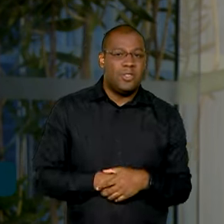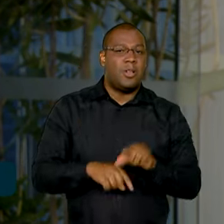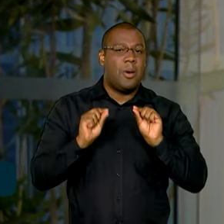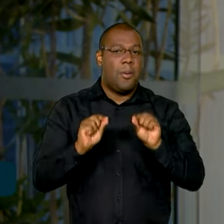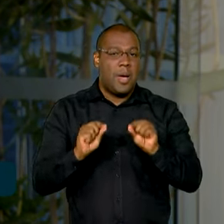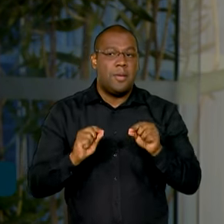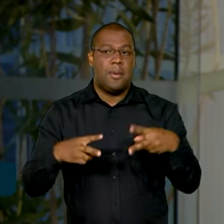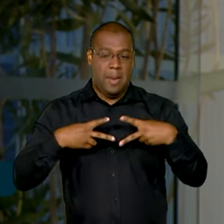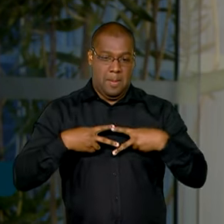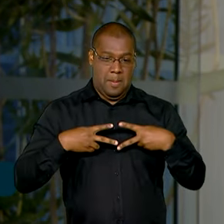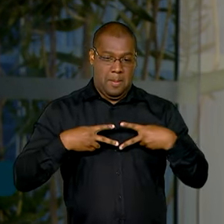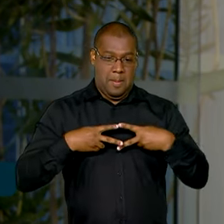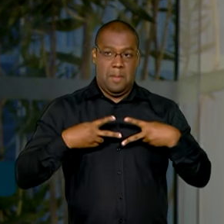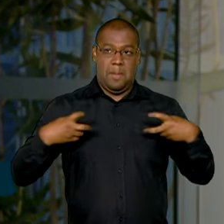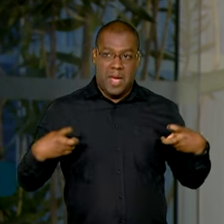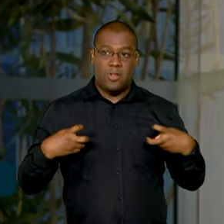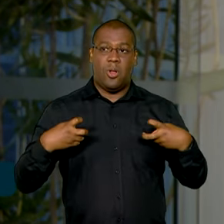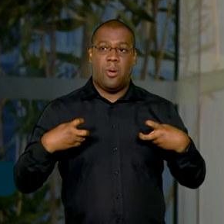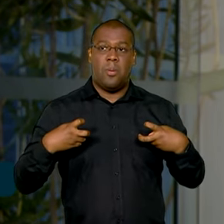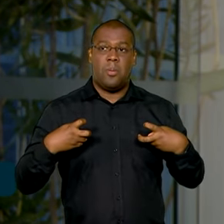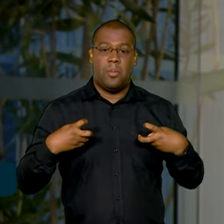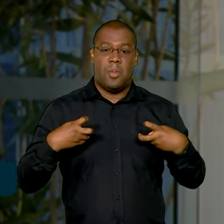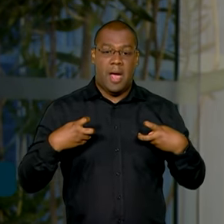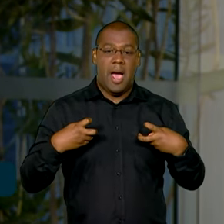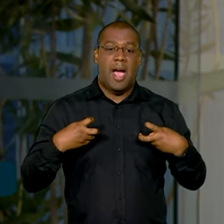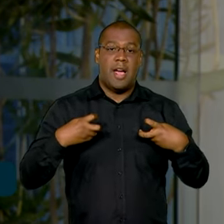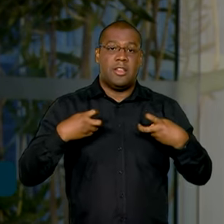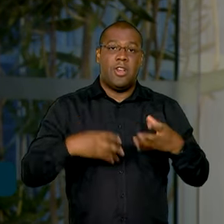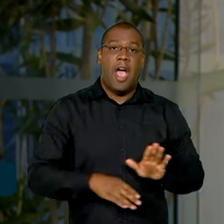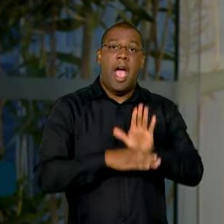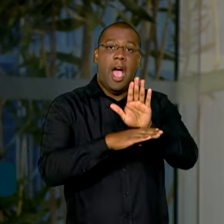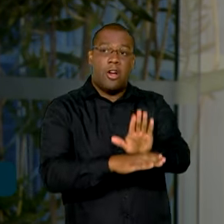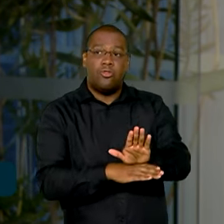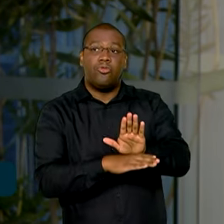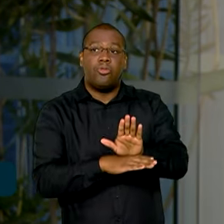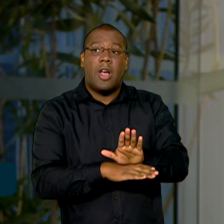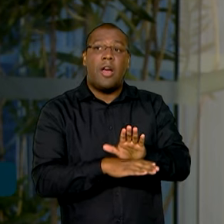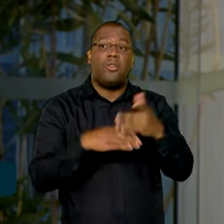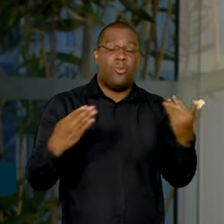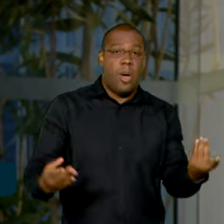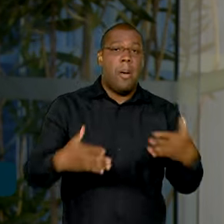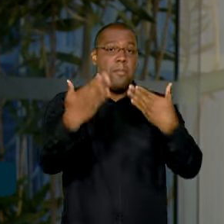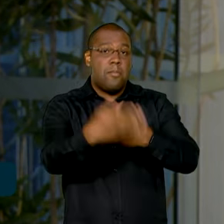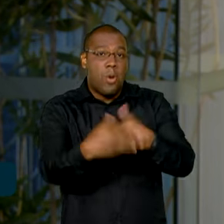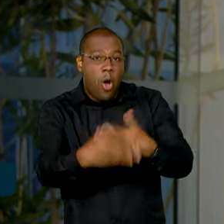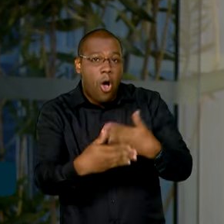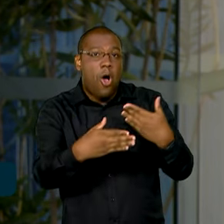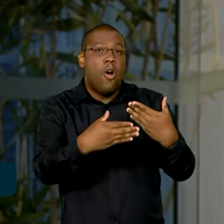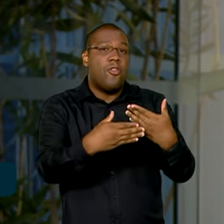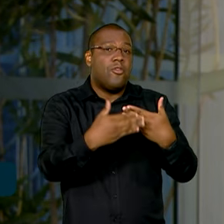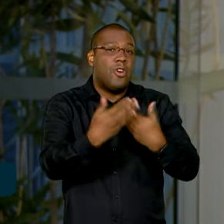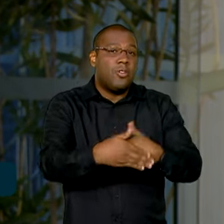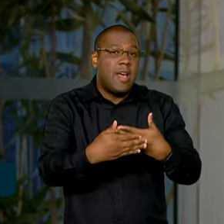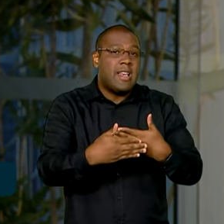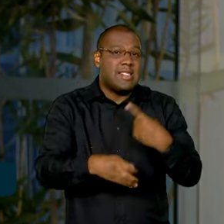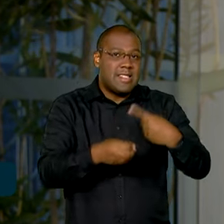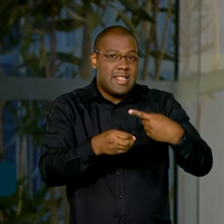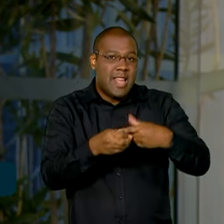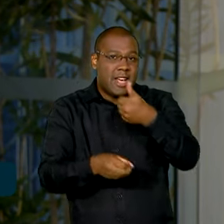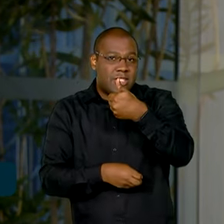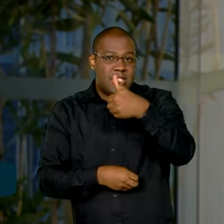ampliou os locais das provas do concurso público recém-aberto de 19 cidades para